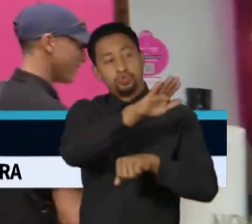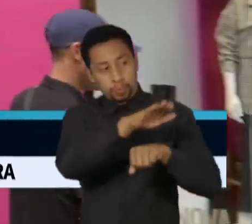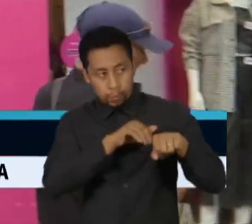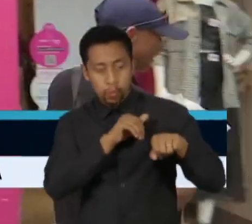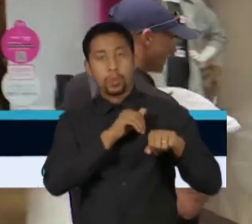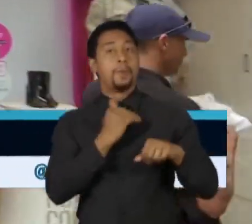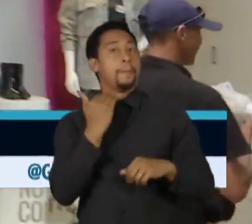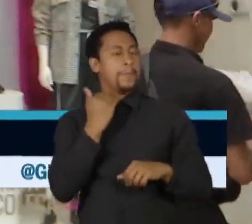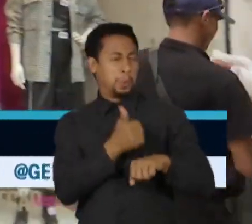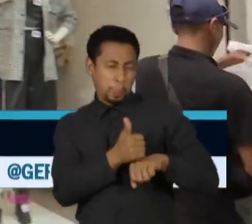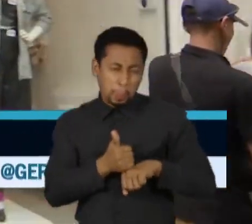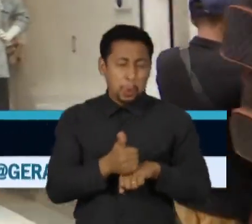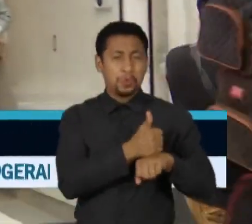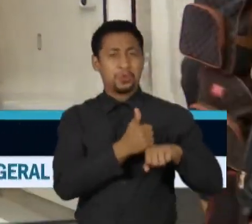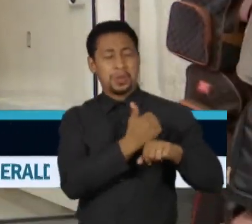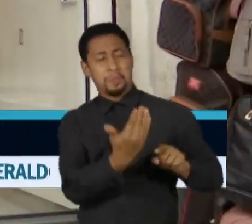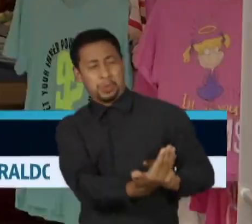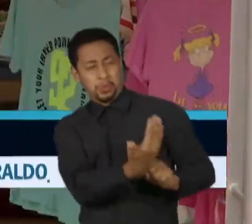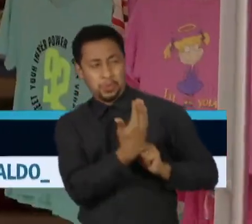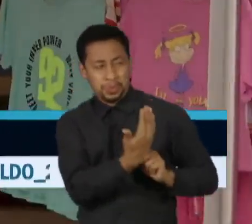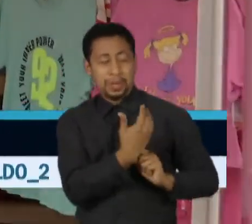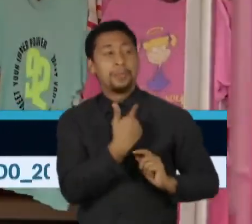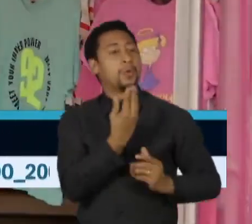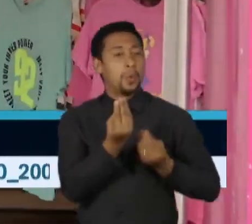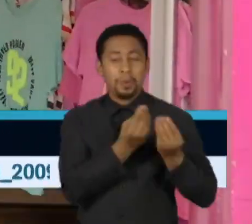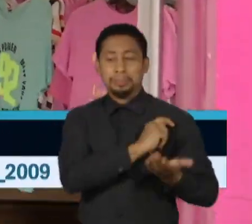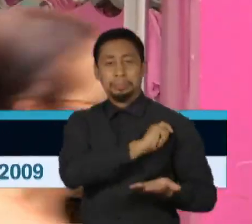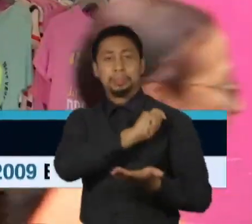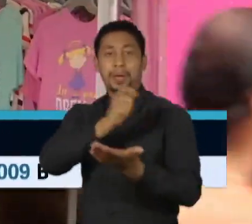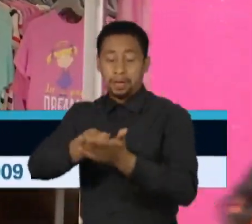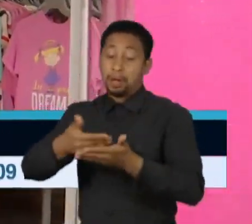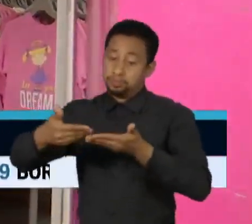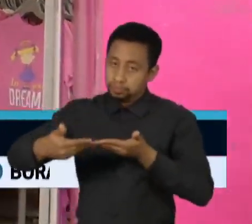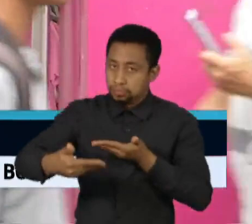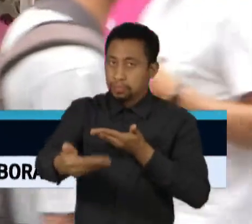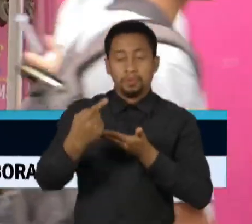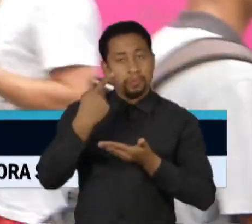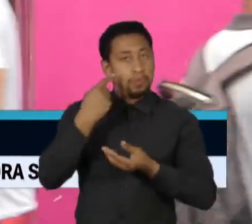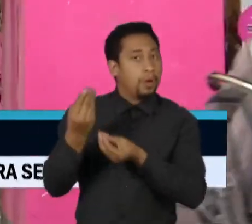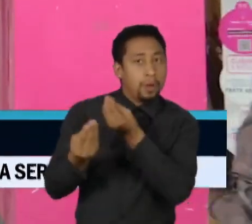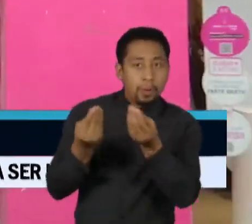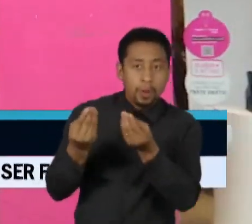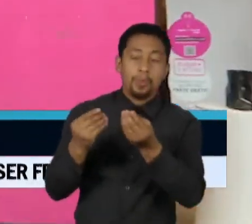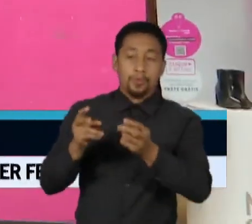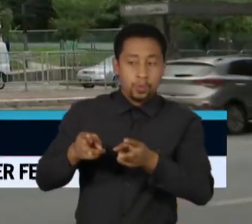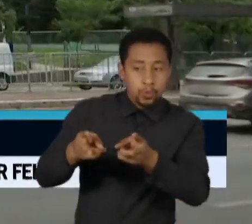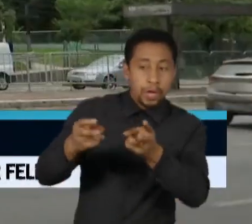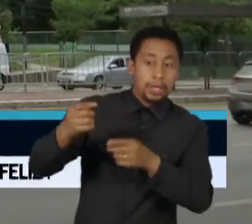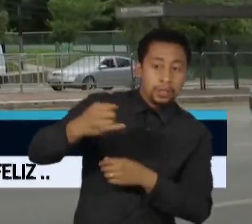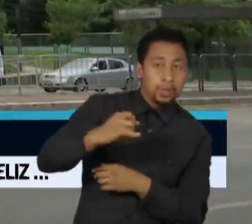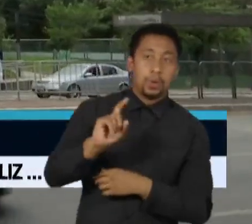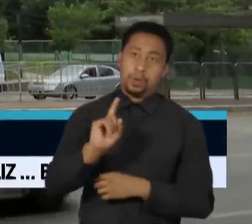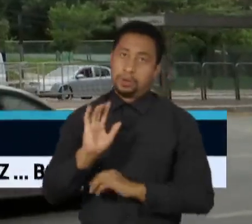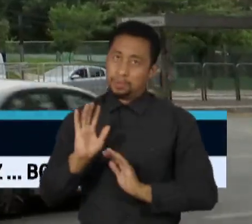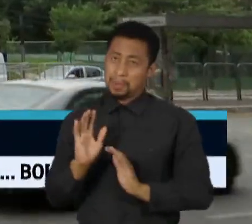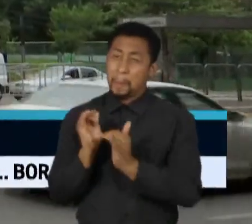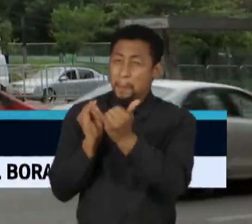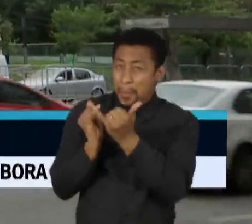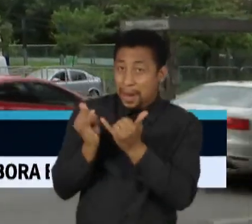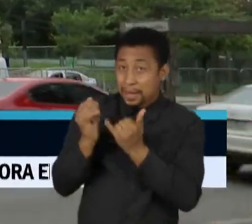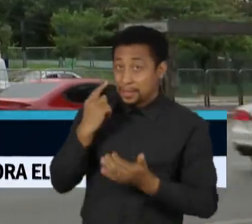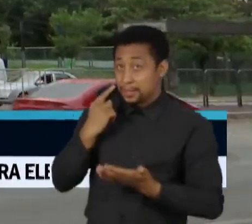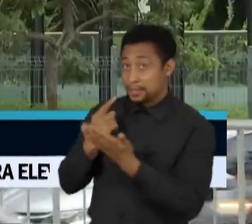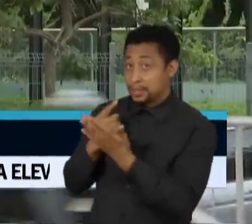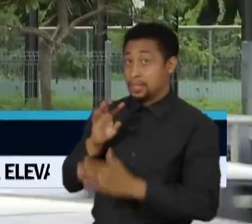em assessoramento financeiro e, partir dos resultados, deverá redefinir seu modelo de negócios. Situação parecida